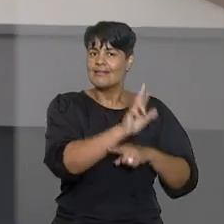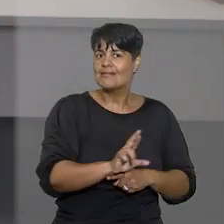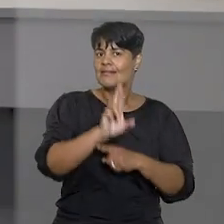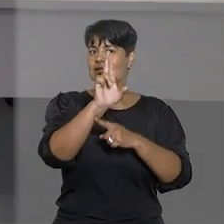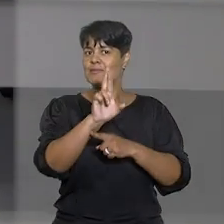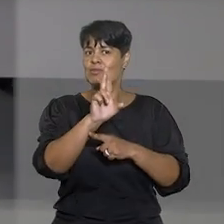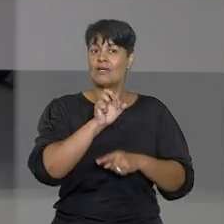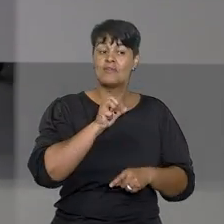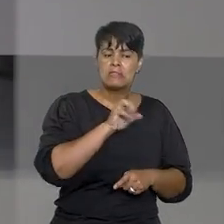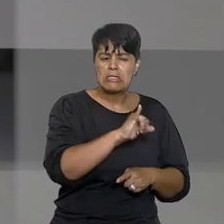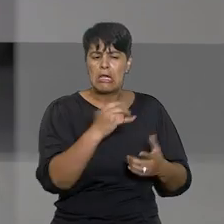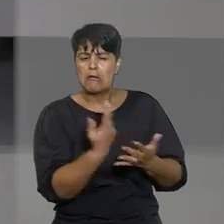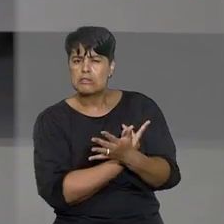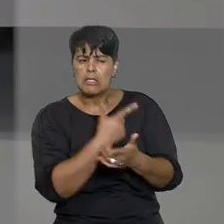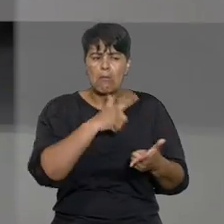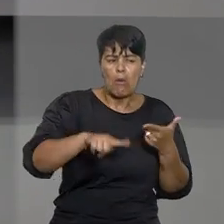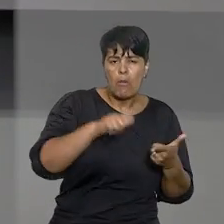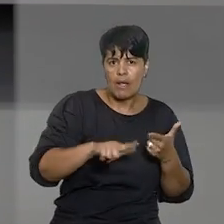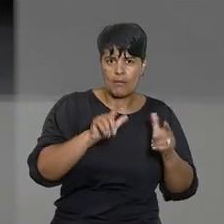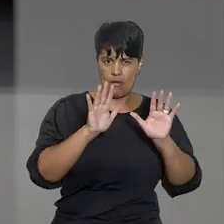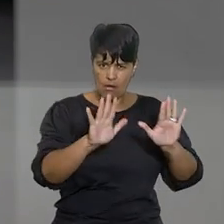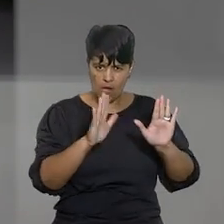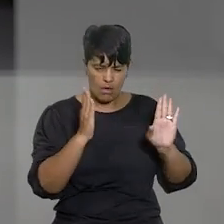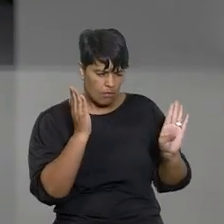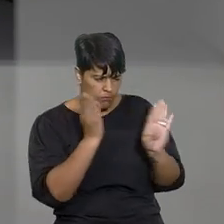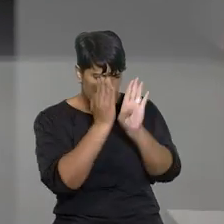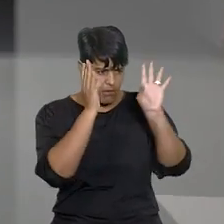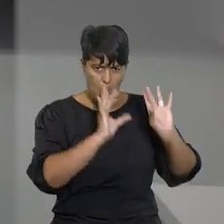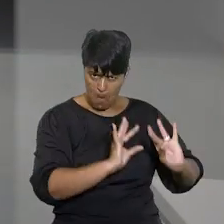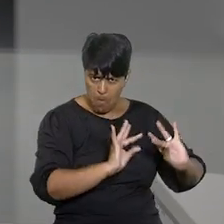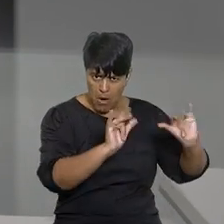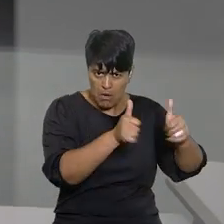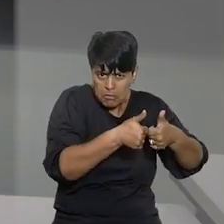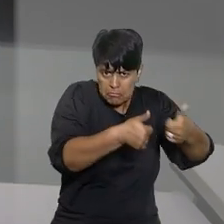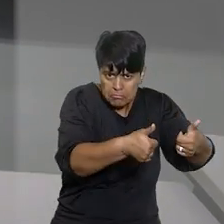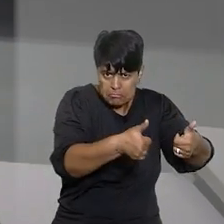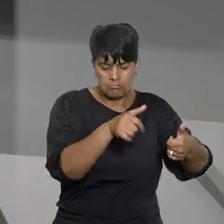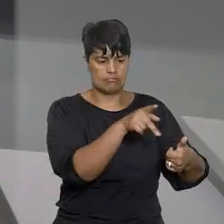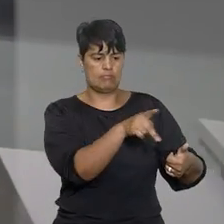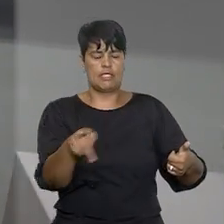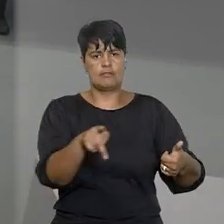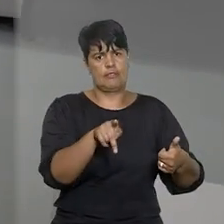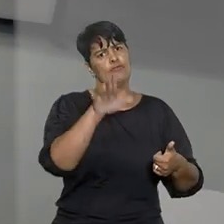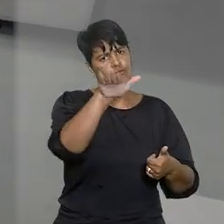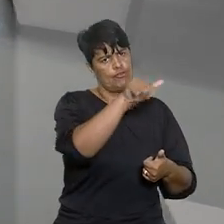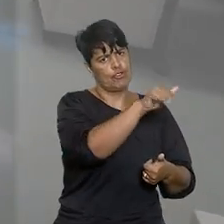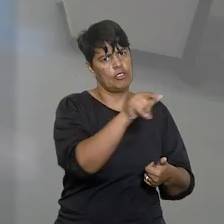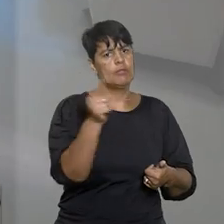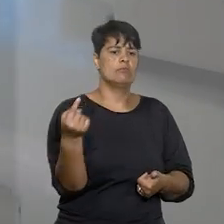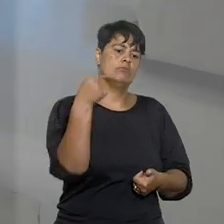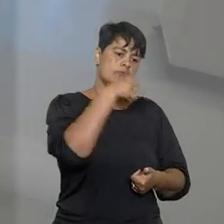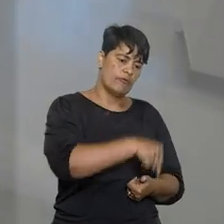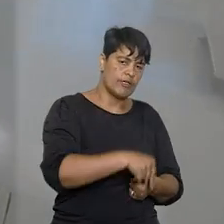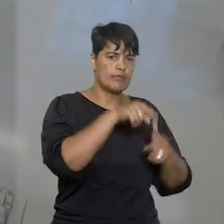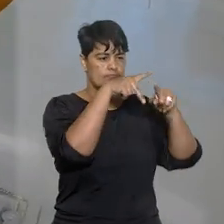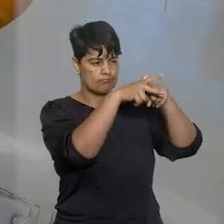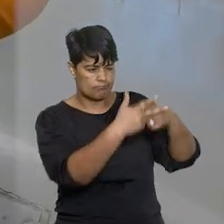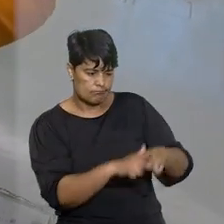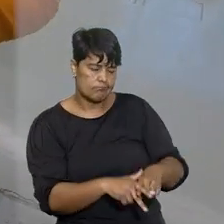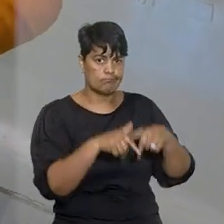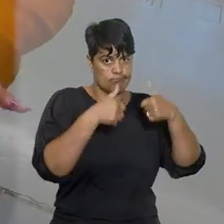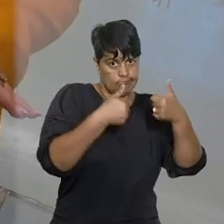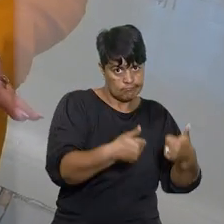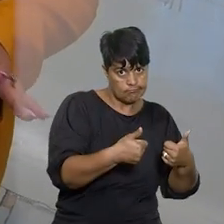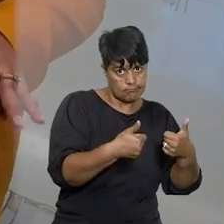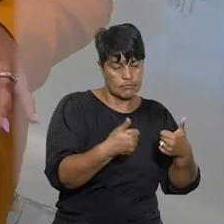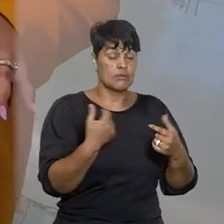eventuais óbvices. Caso sejam vícios sanáveis, a presidência fará intimação para que seja feita a devida correção.